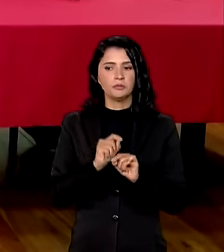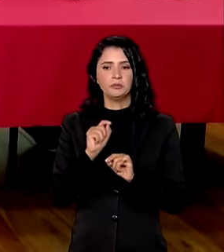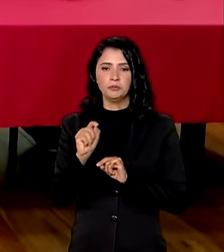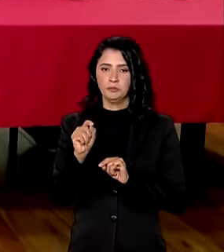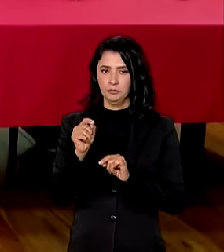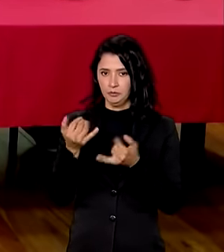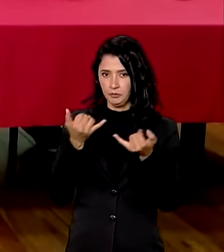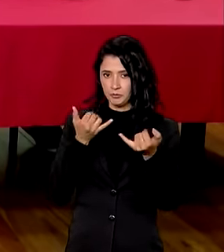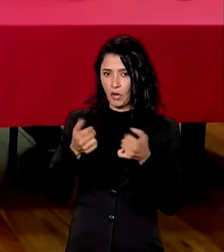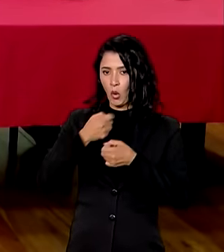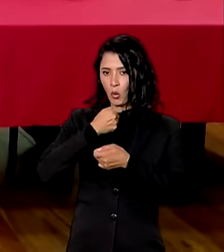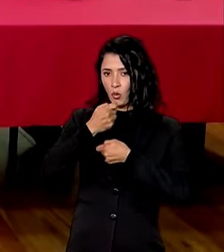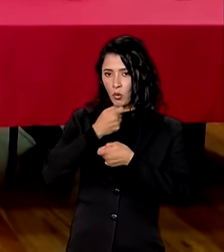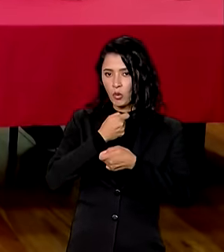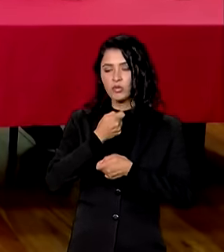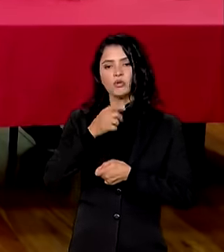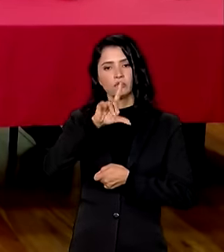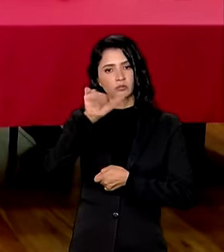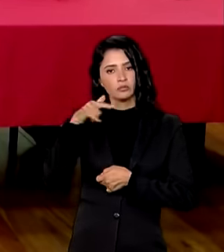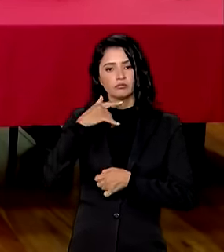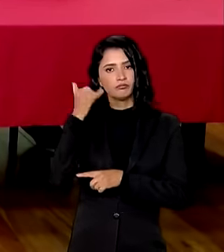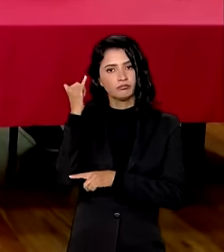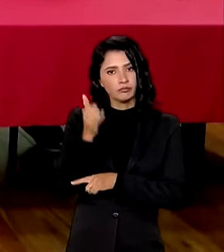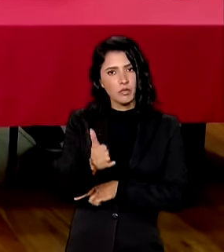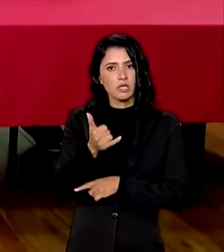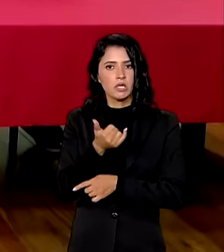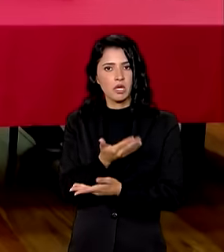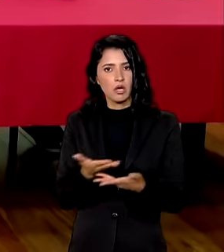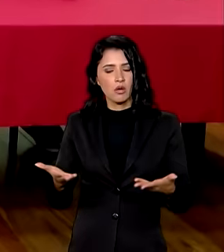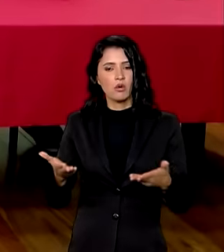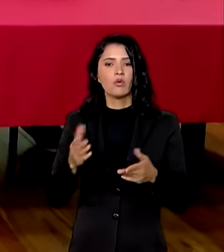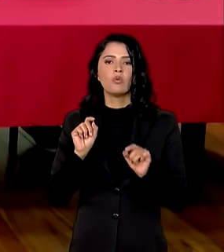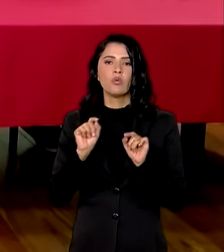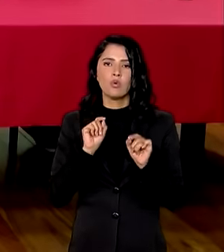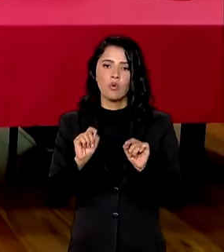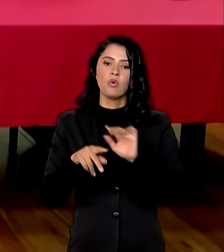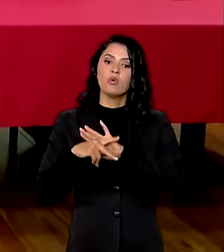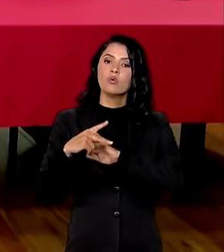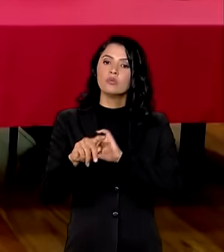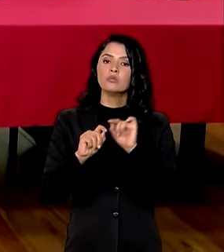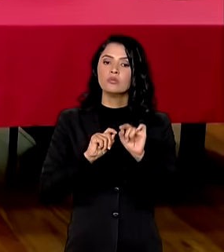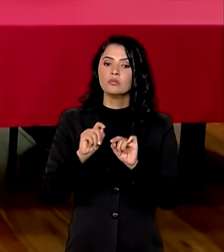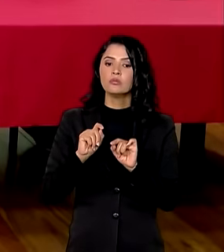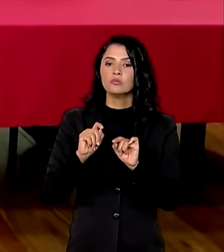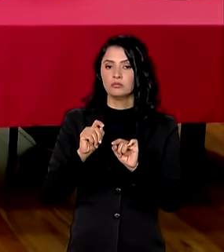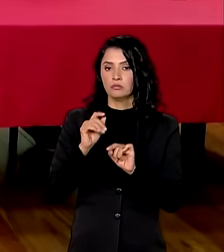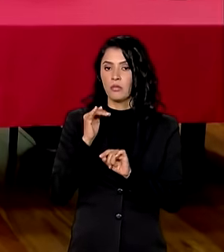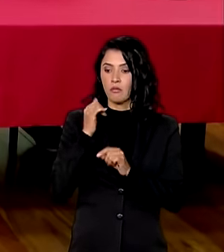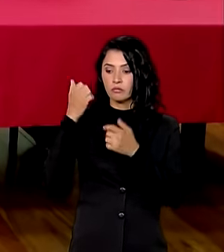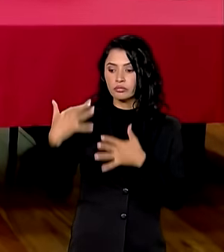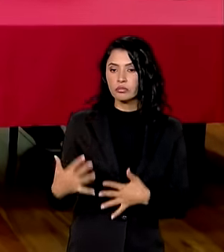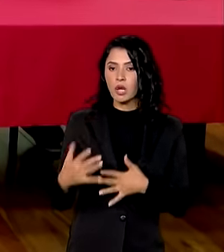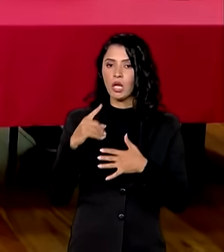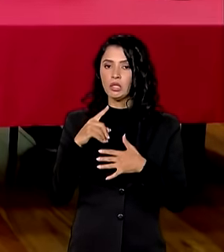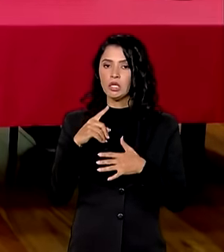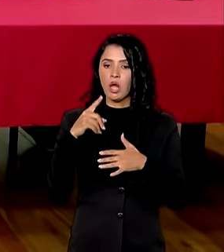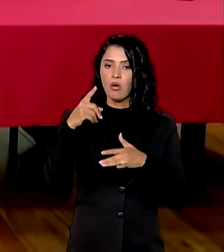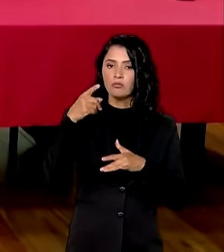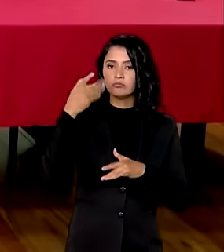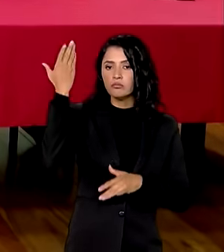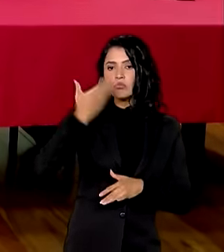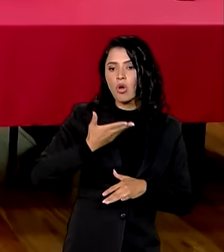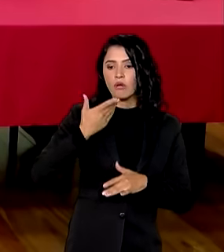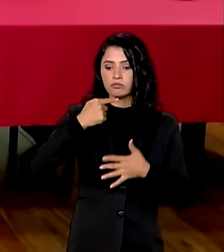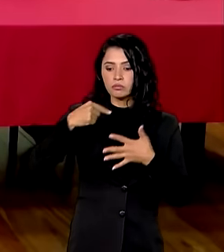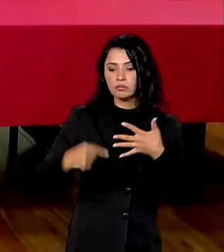diária de prestação de contas das ações do governo